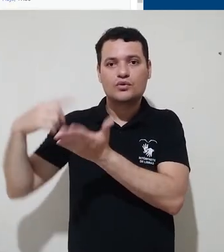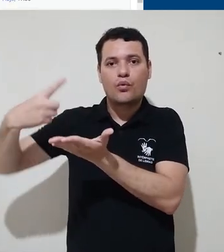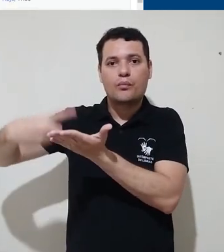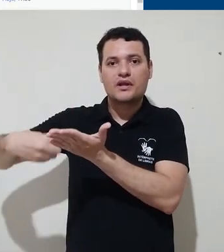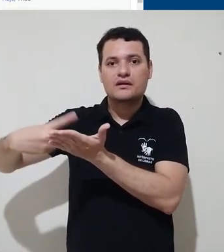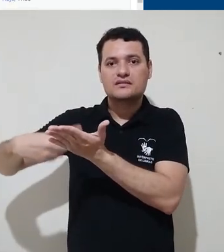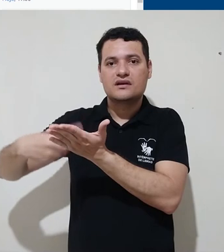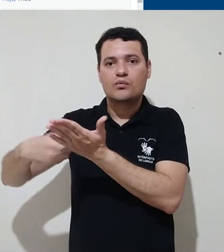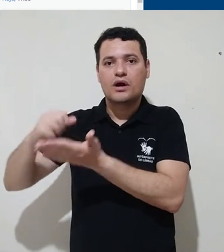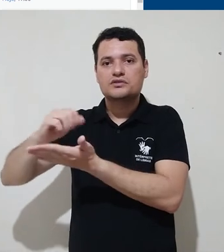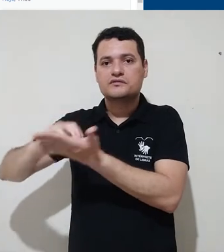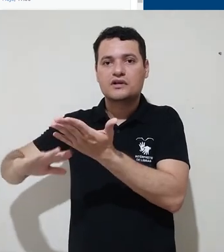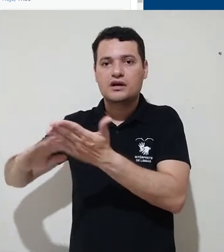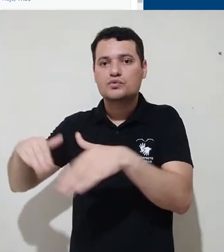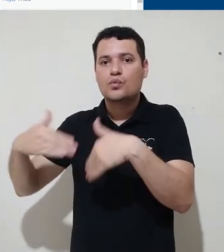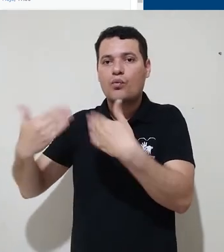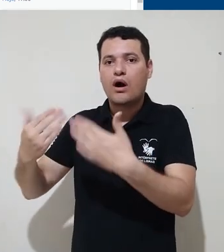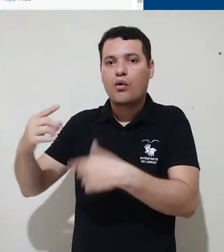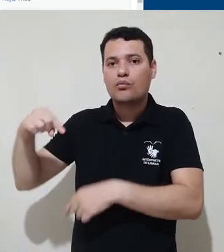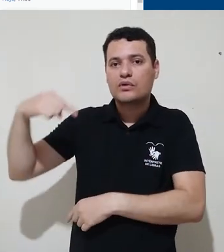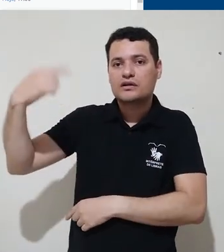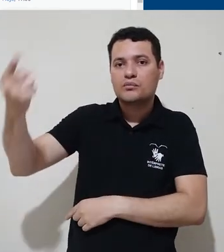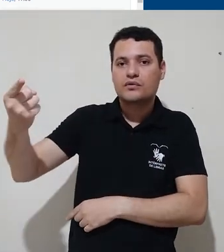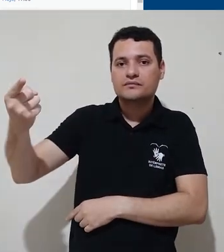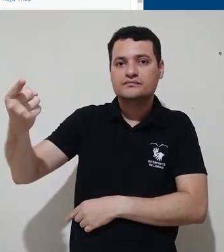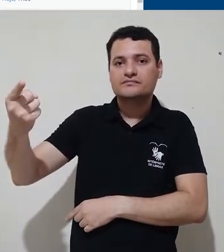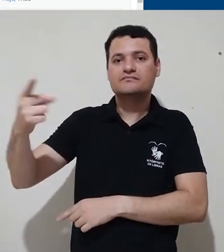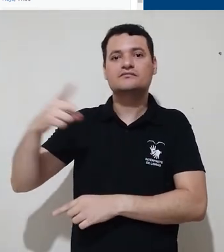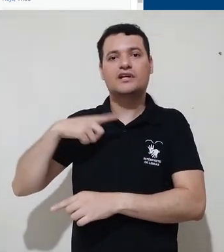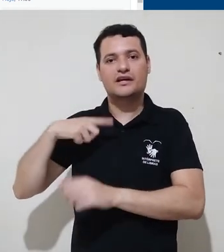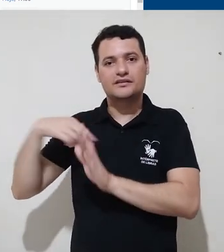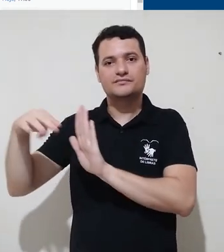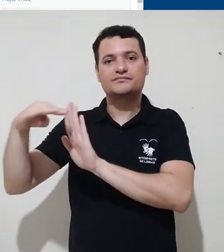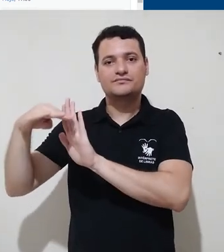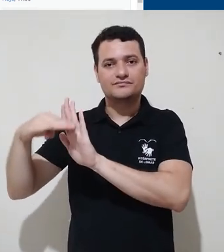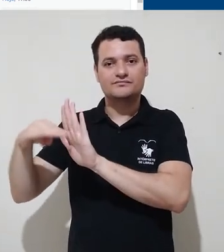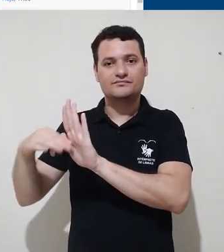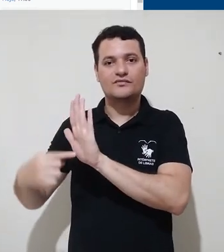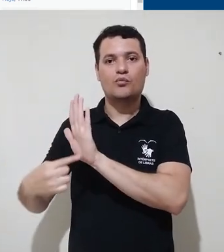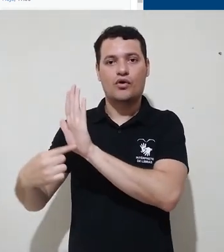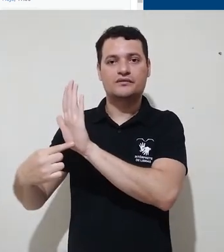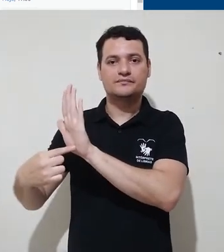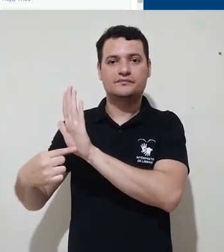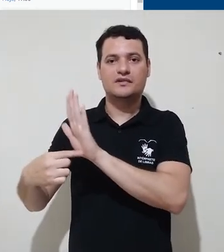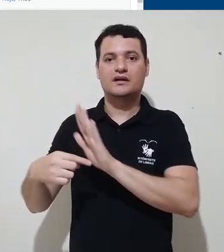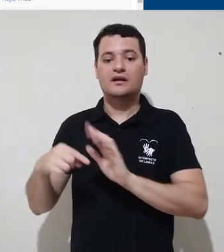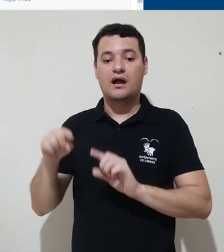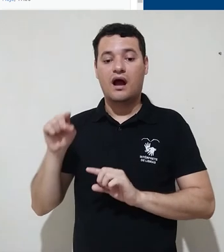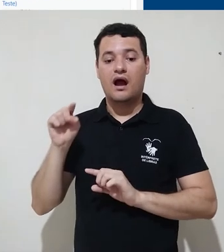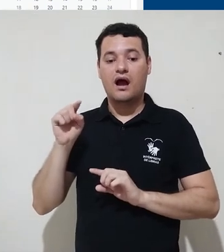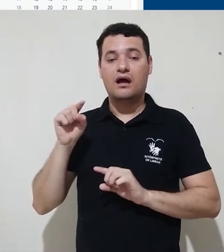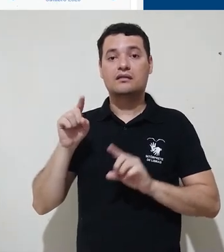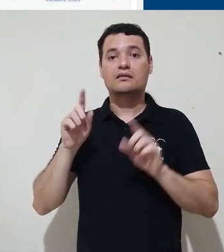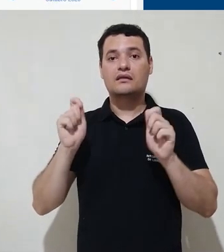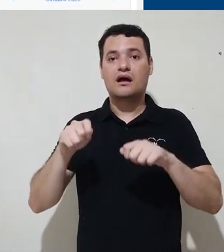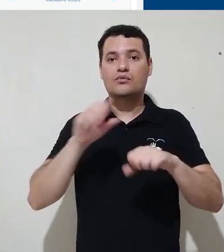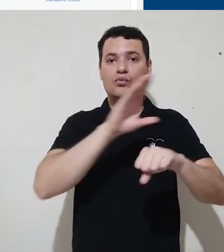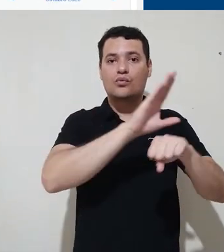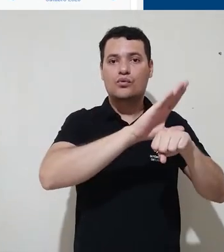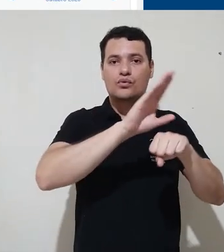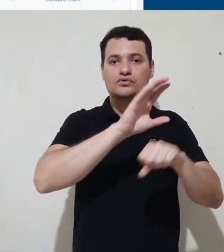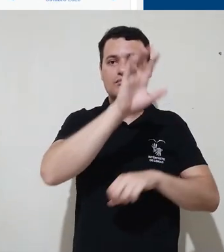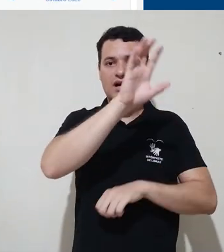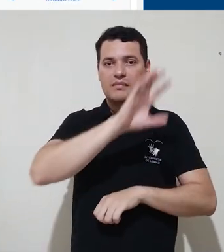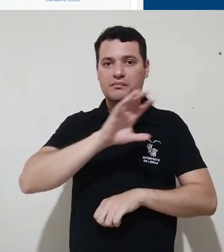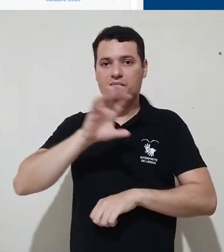uma lista com os próximos eventos agendados dentro da plataforma. E